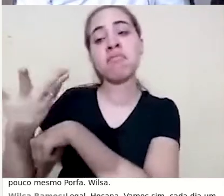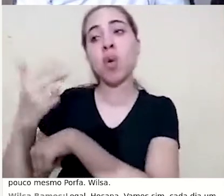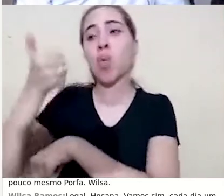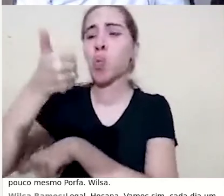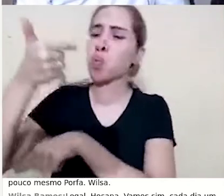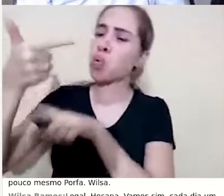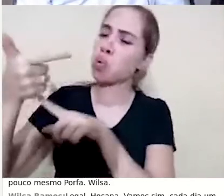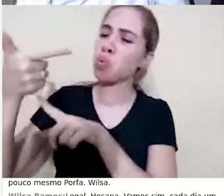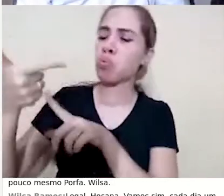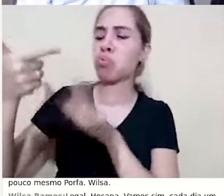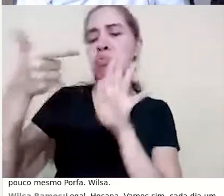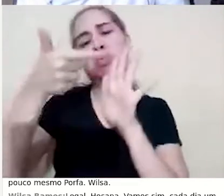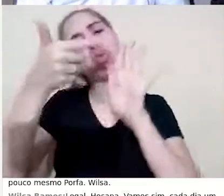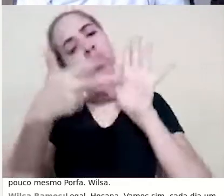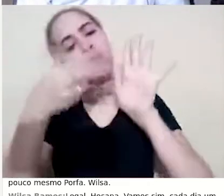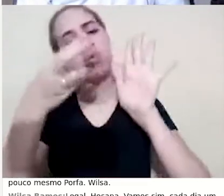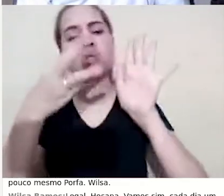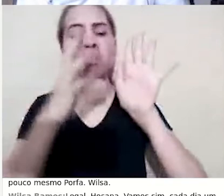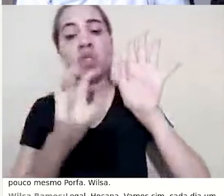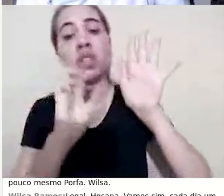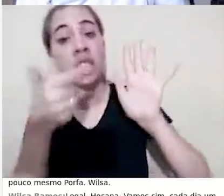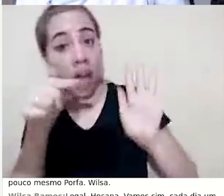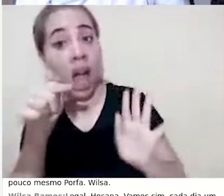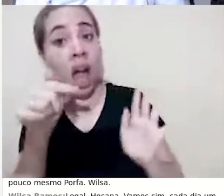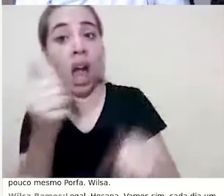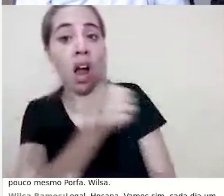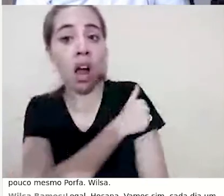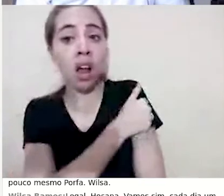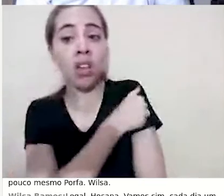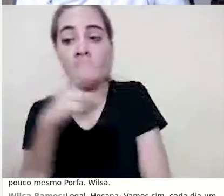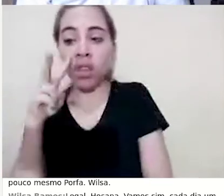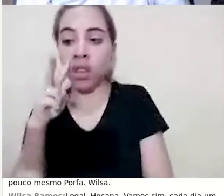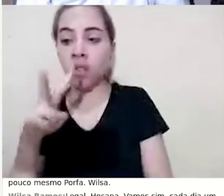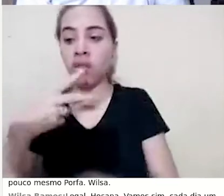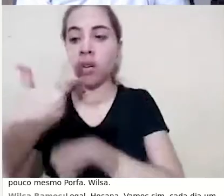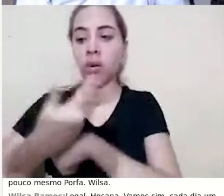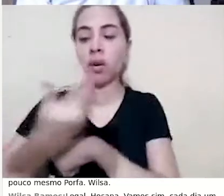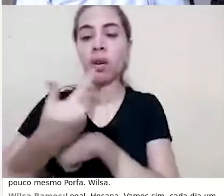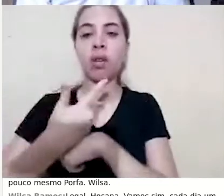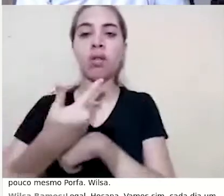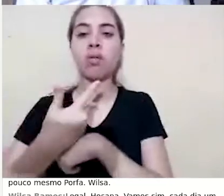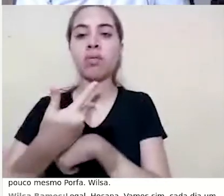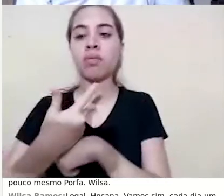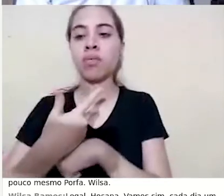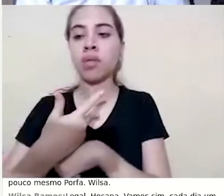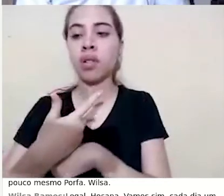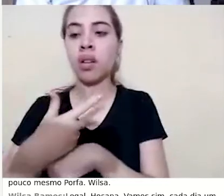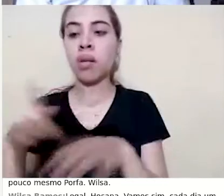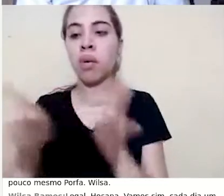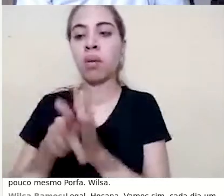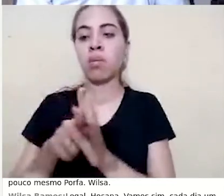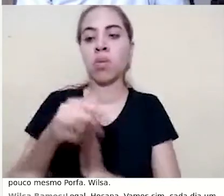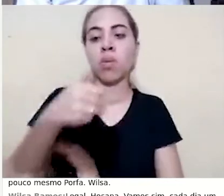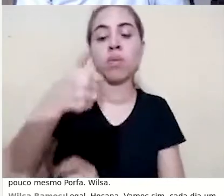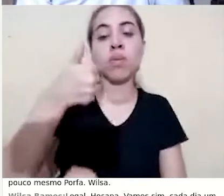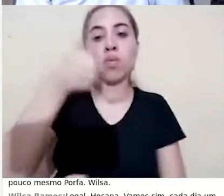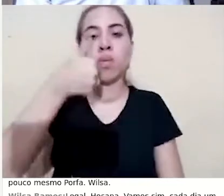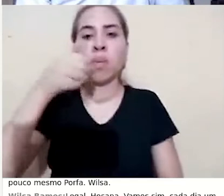três, quatro, cinco, seis, sete alunos já viram essa vídeo-aula, alguns viram mais de uma vez, né,